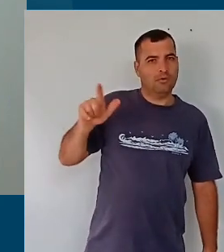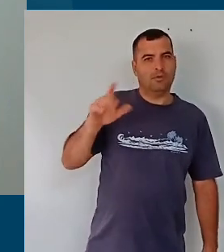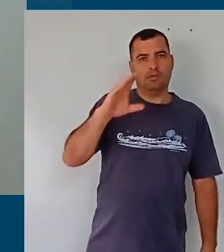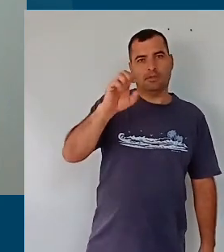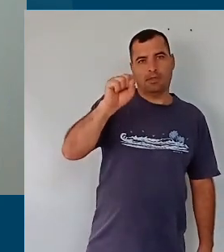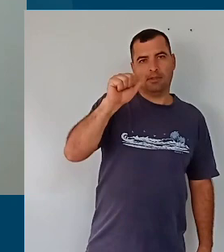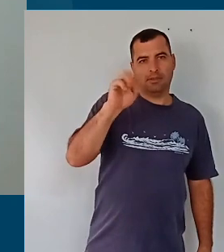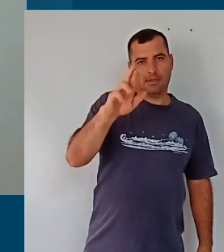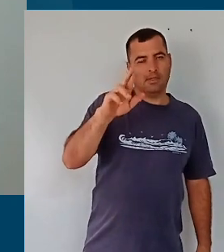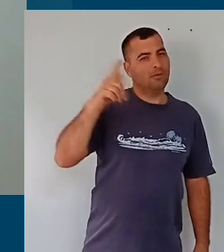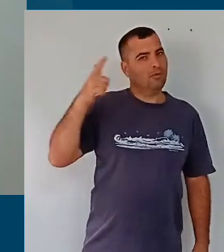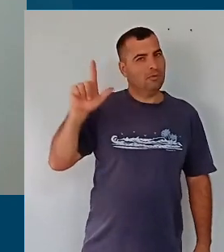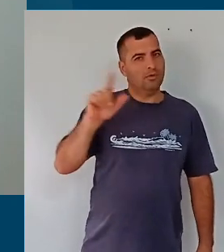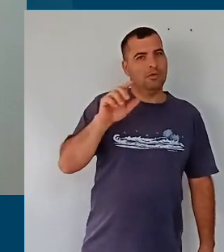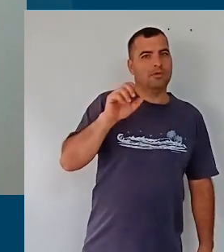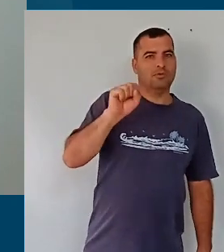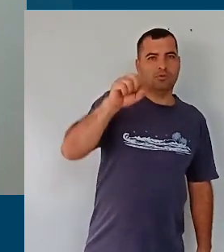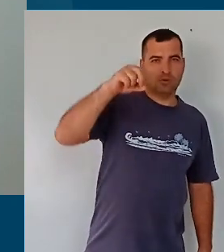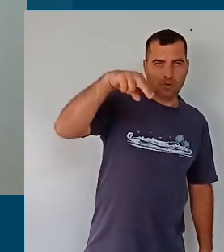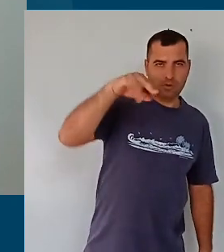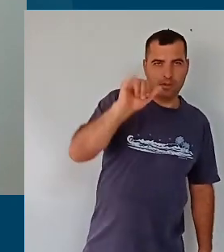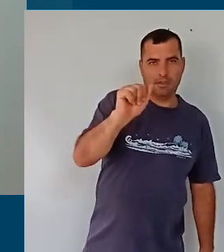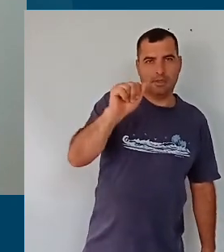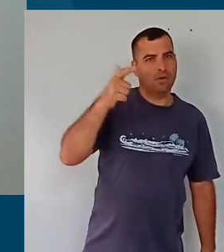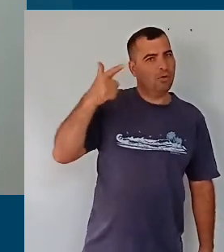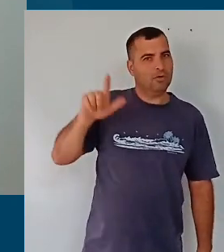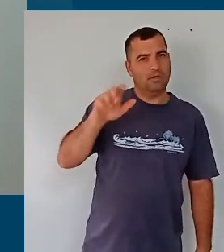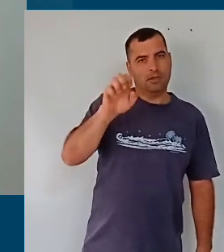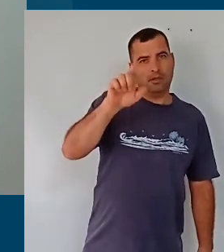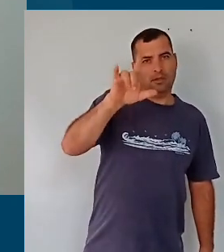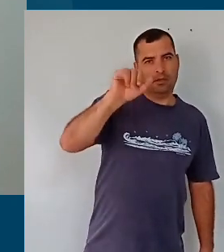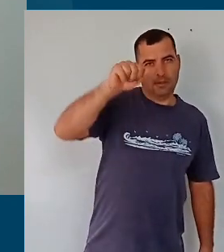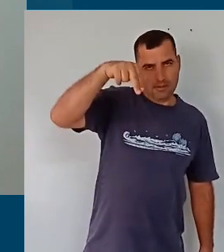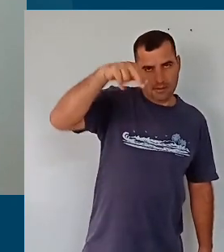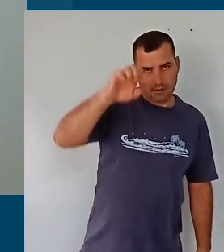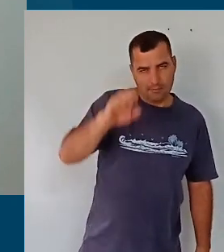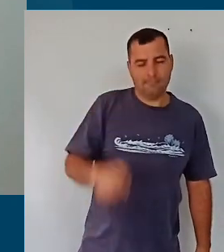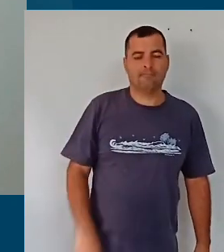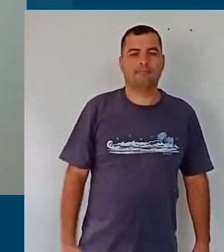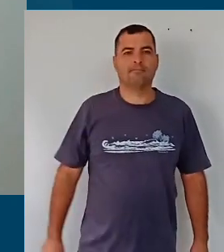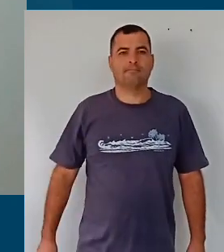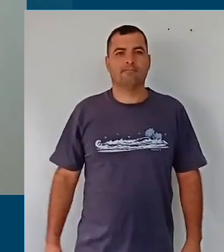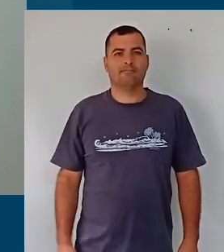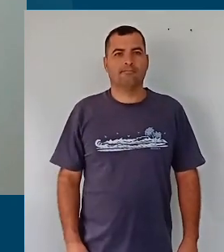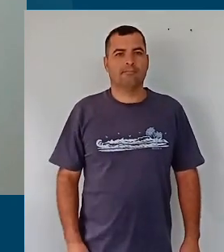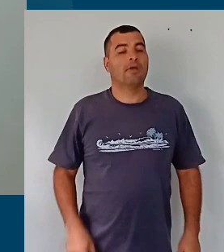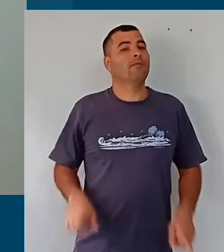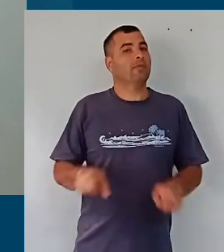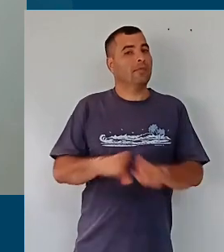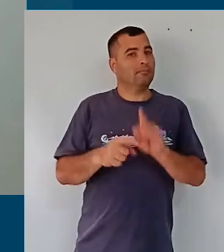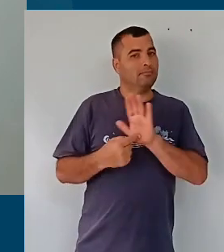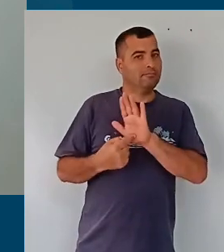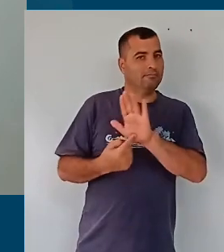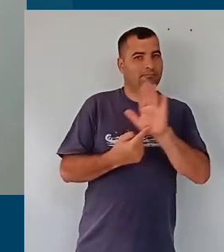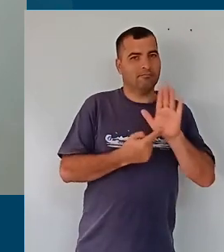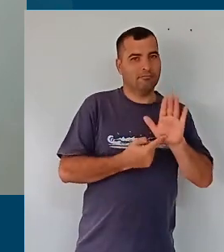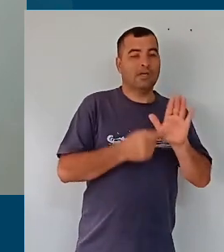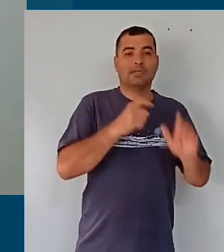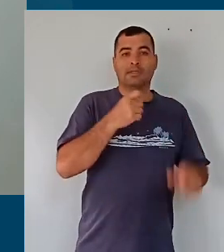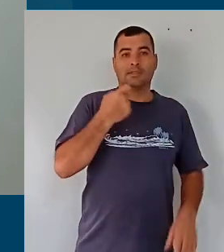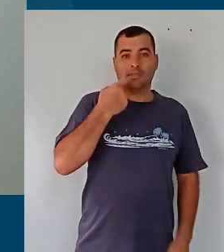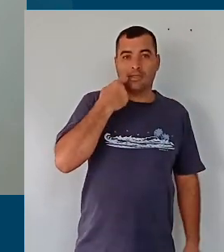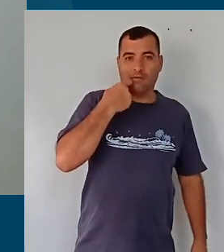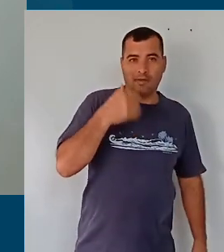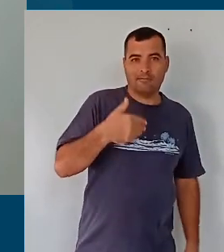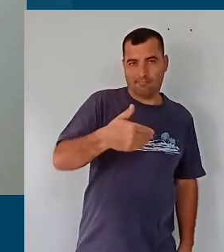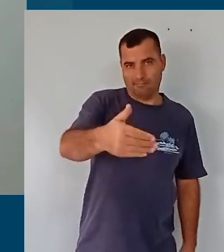professora Sônia da Rúbia e a professora Eliane Aguiar. Ressaltamos que, até sexta